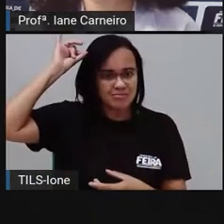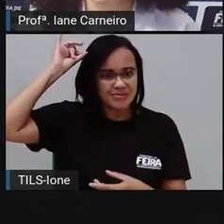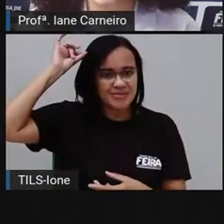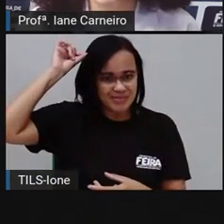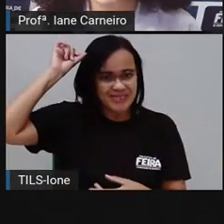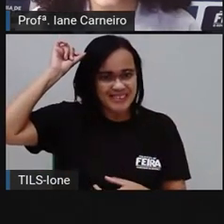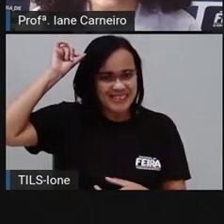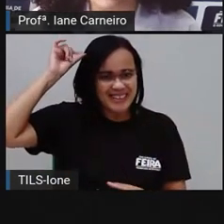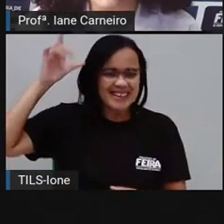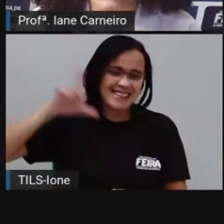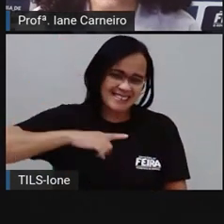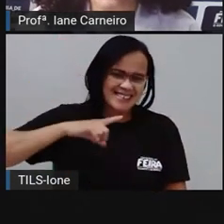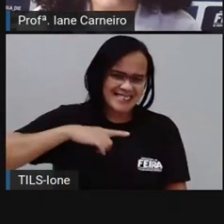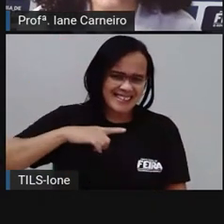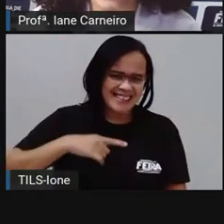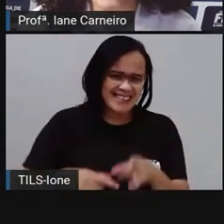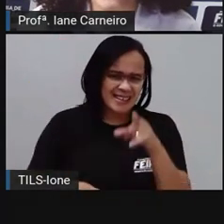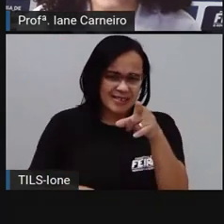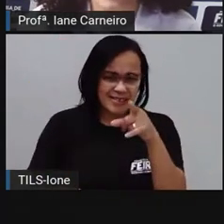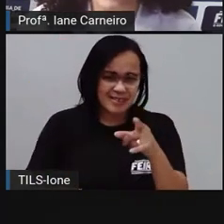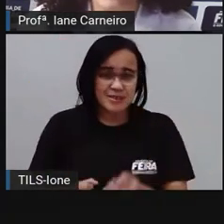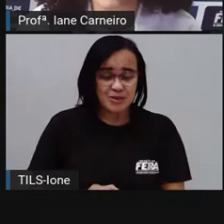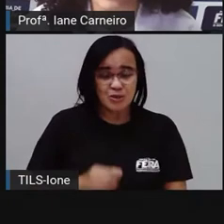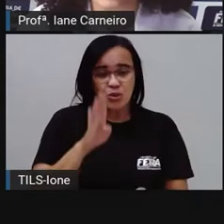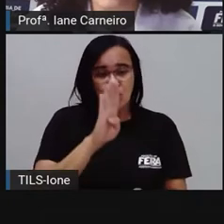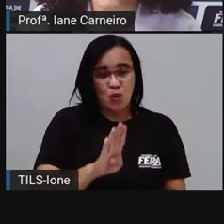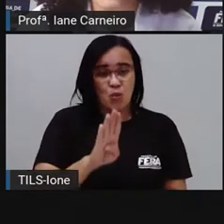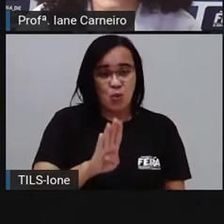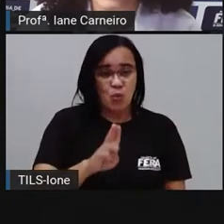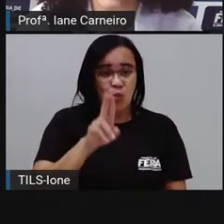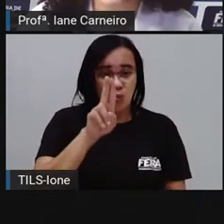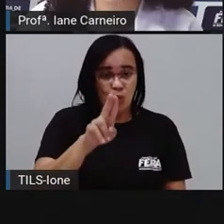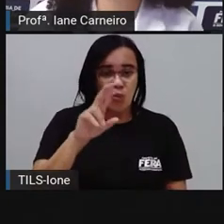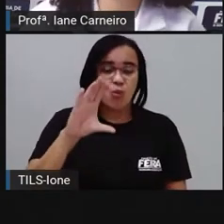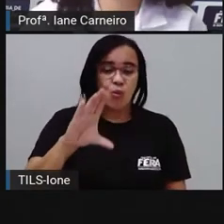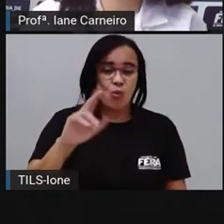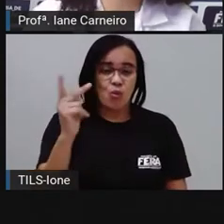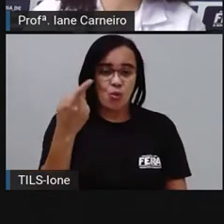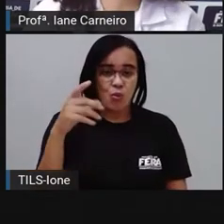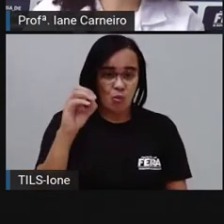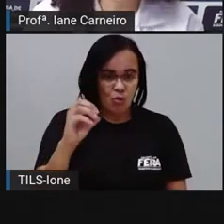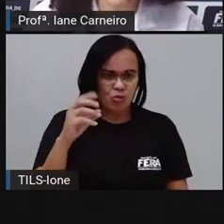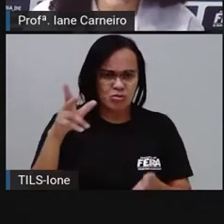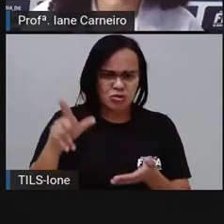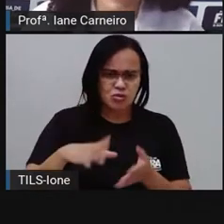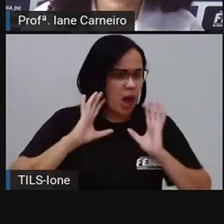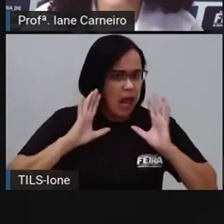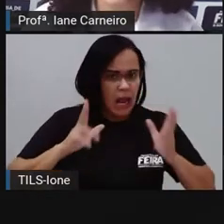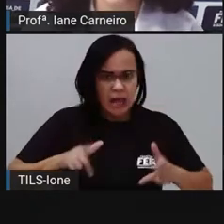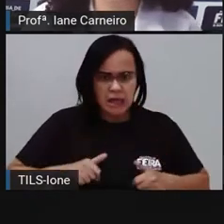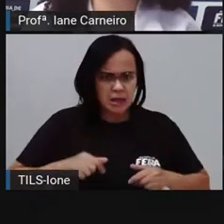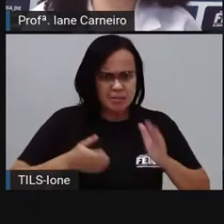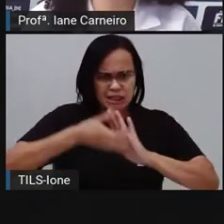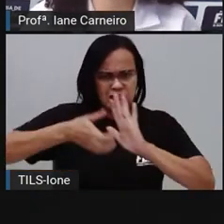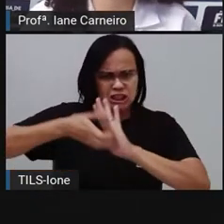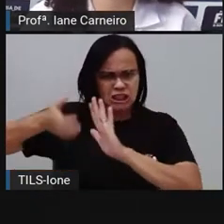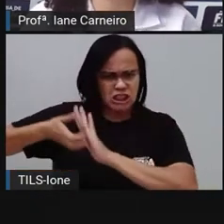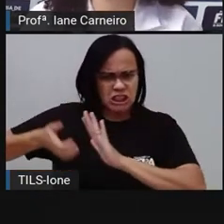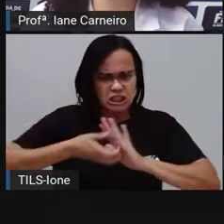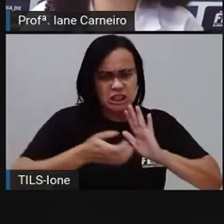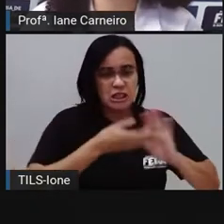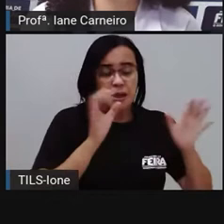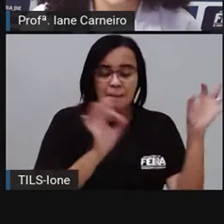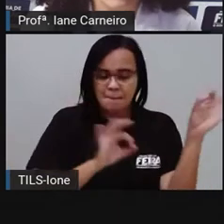Isso. E aí, ó, tem essa parte aqui do bucho. Ó, gente. Olha como é. E aí, a pessoa limpa todas as partes, né? Pra fazer esse